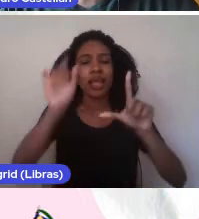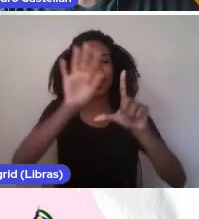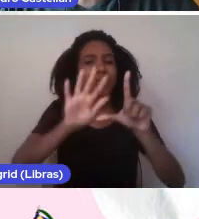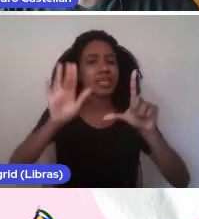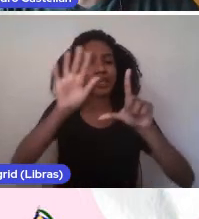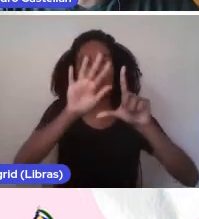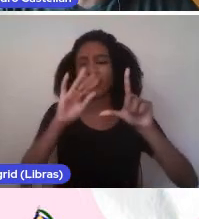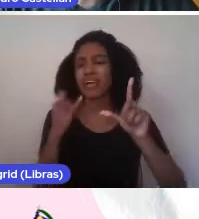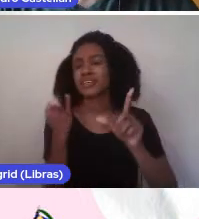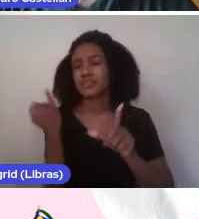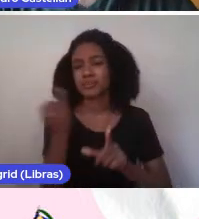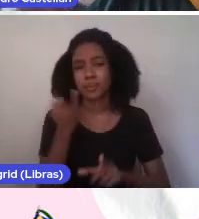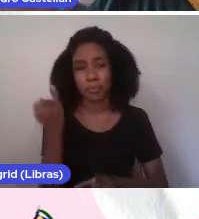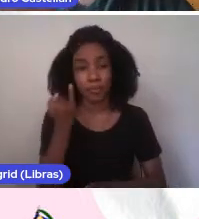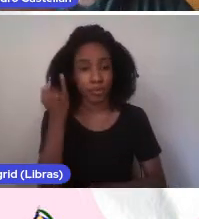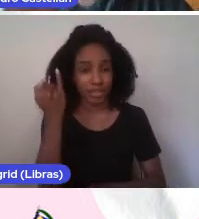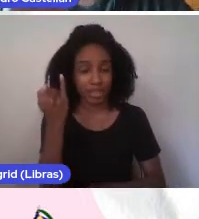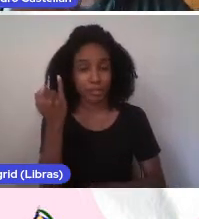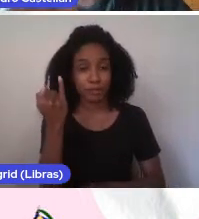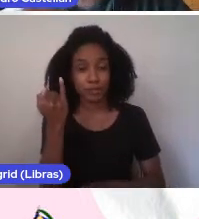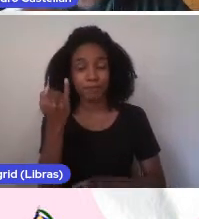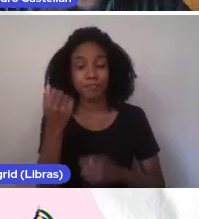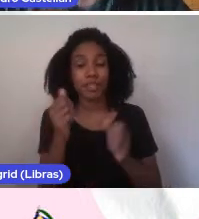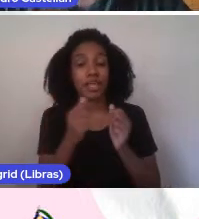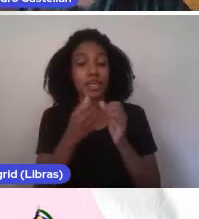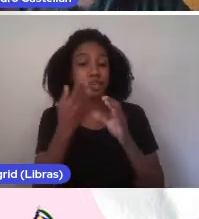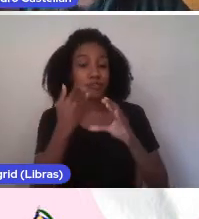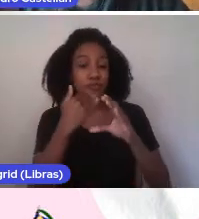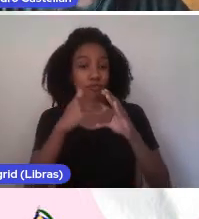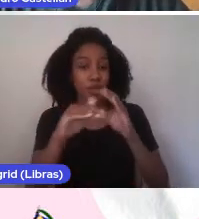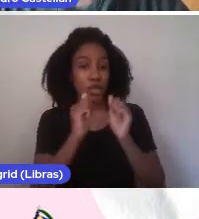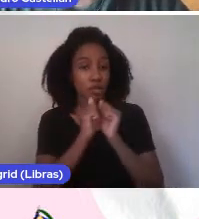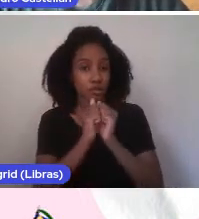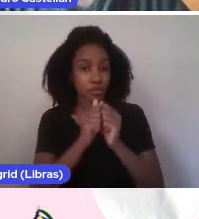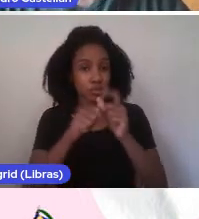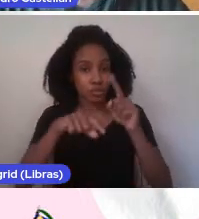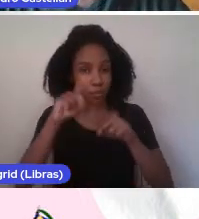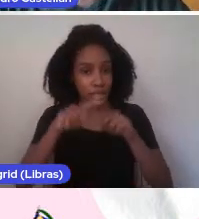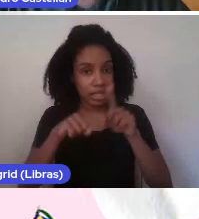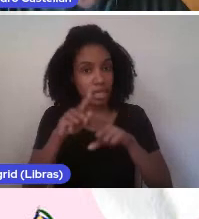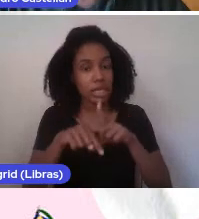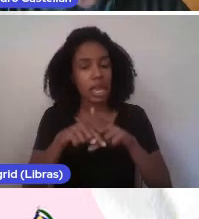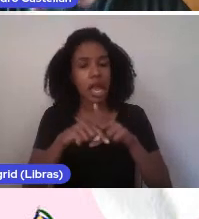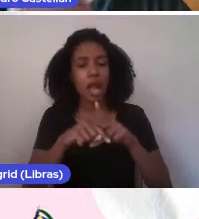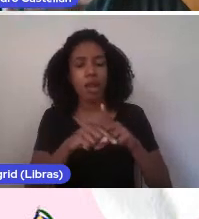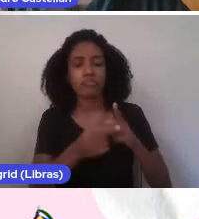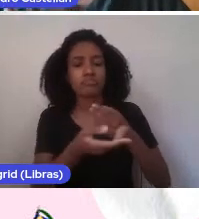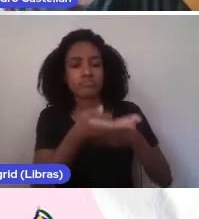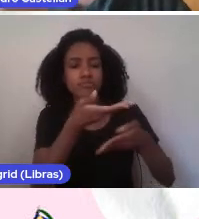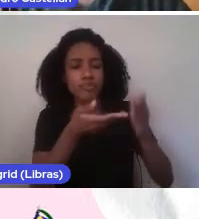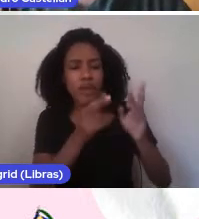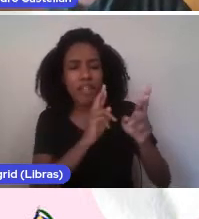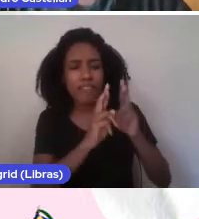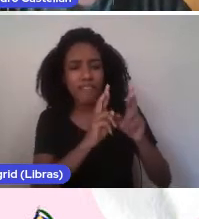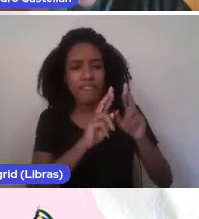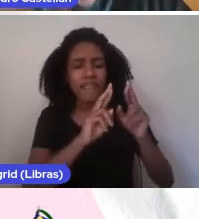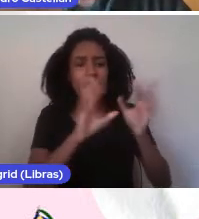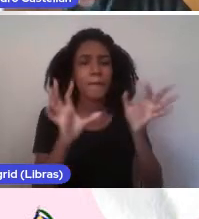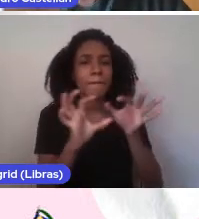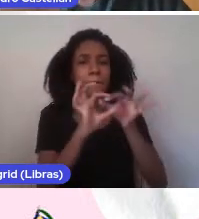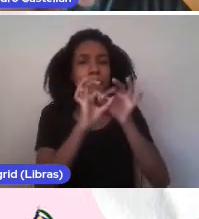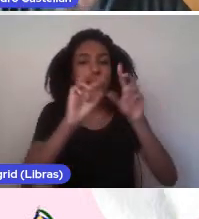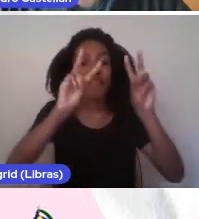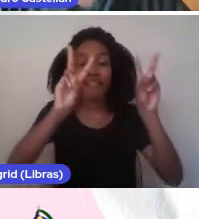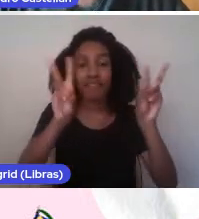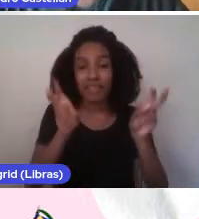extremamente importante. Deve ser enviada em anexo e deve estar relacionada à temática abordada que será utilizada